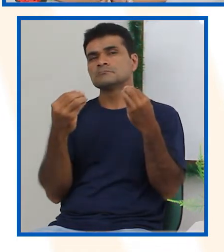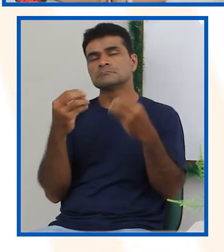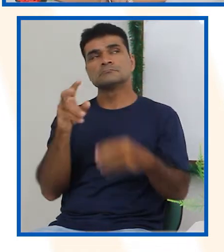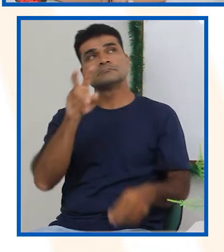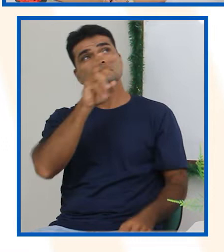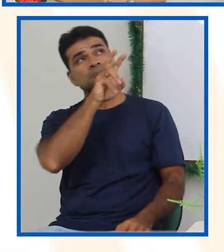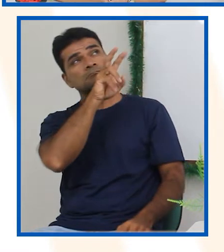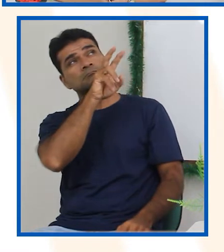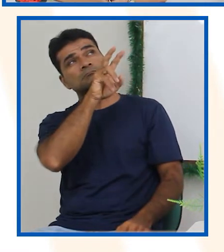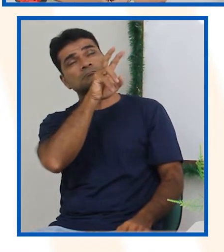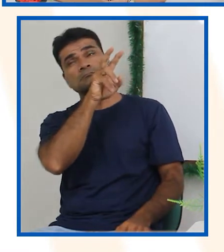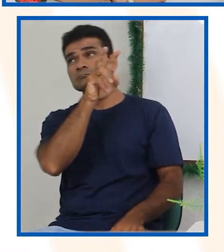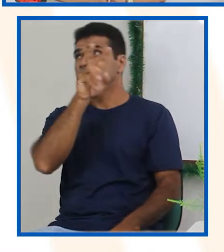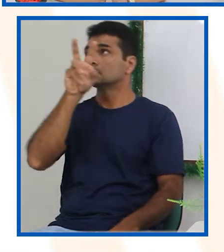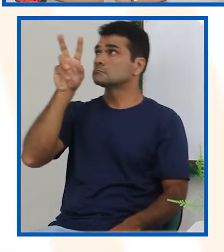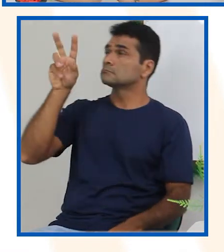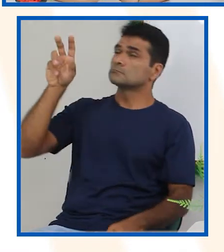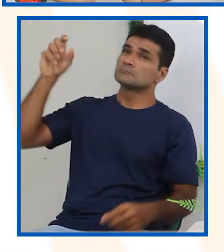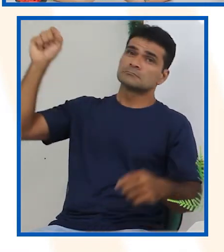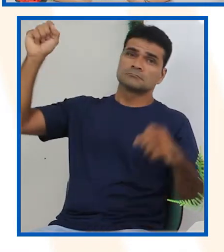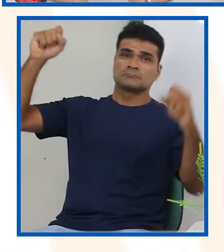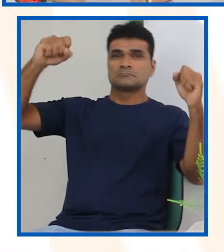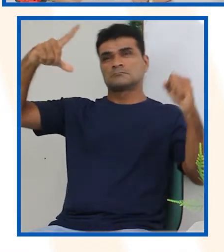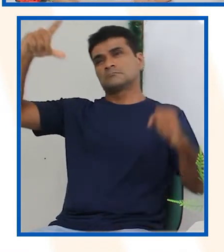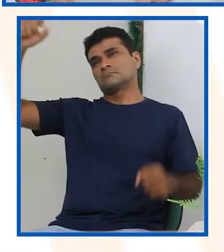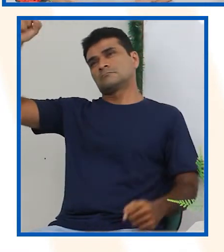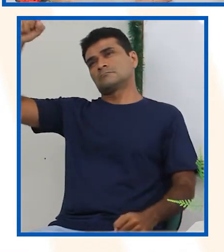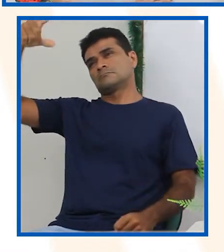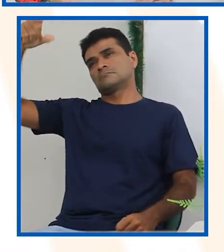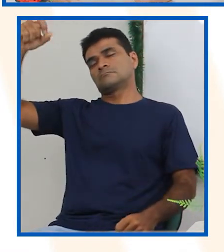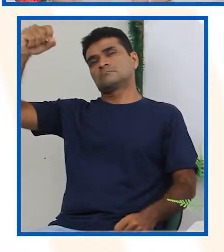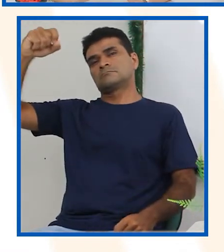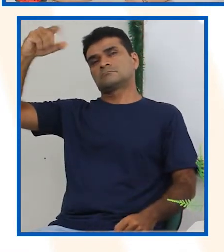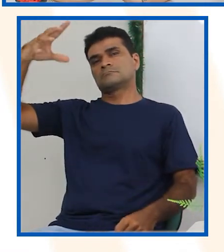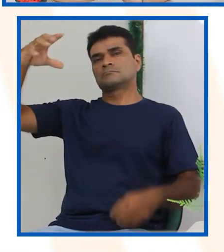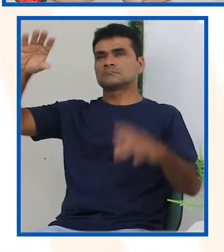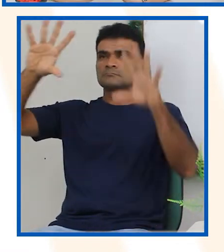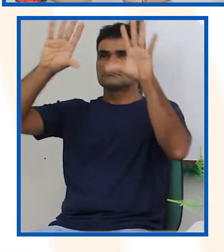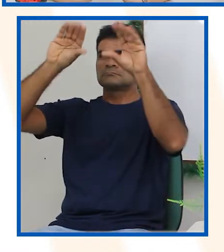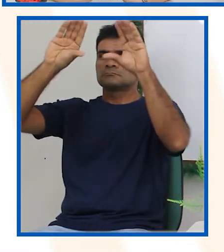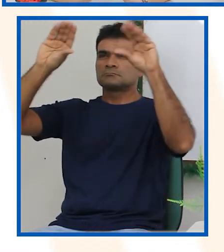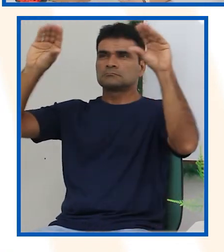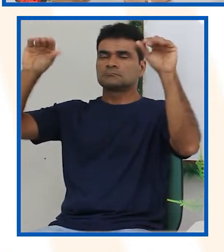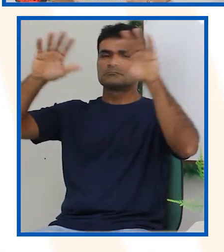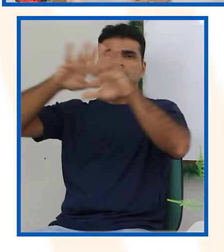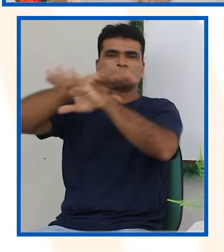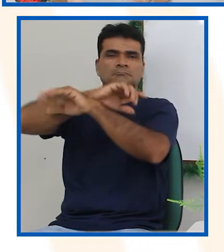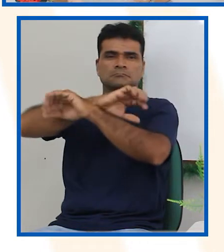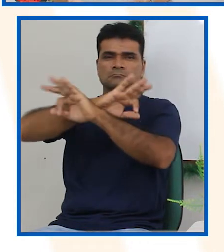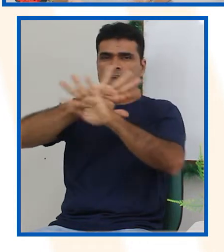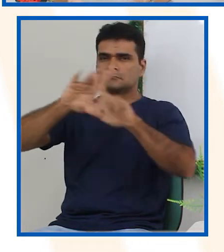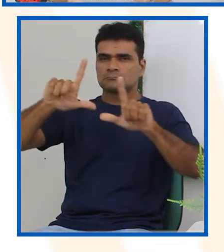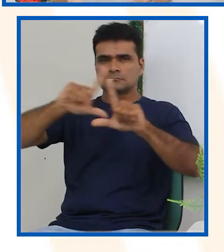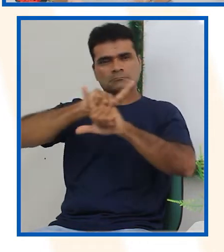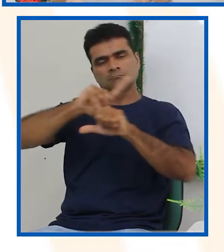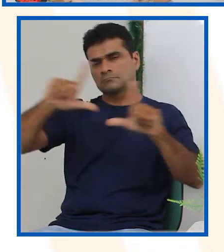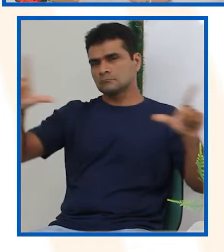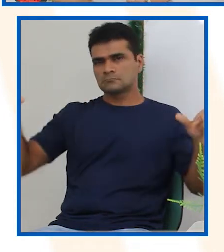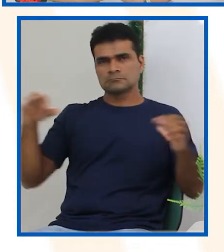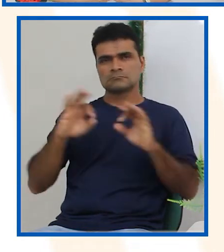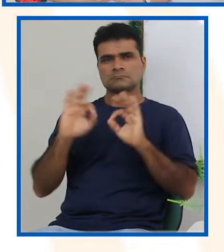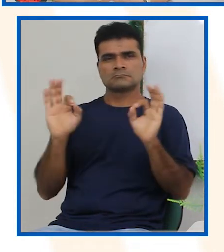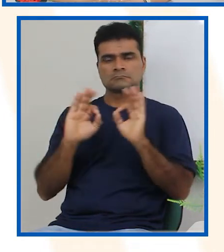céu, se tem muito sol, se não existem nuvens, é improvável que chova.